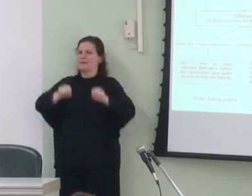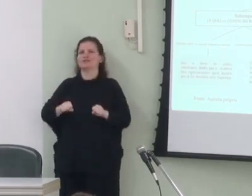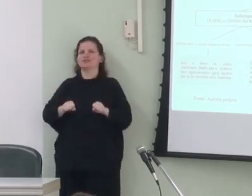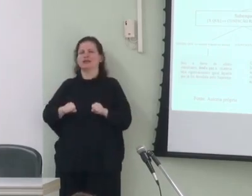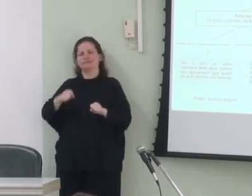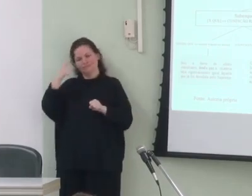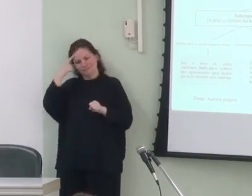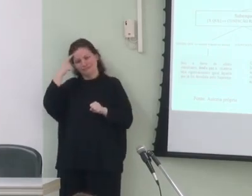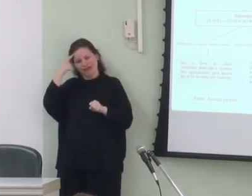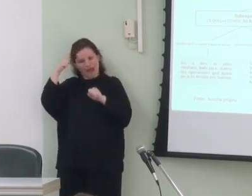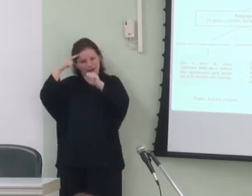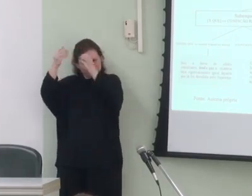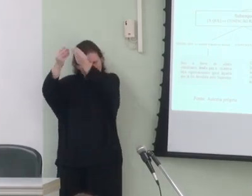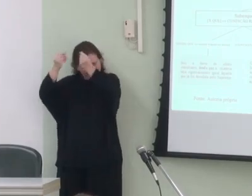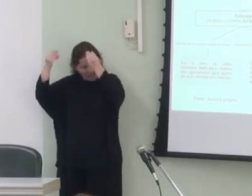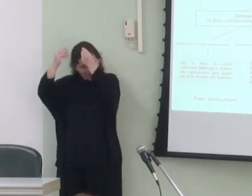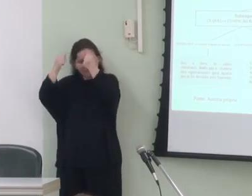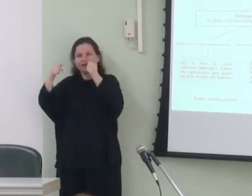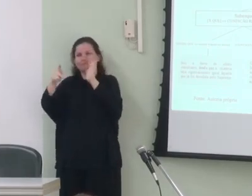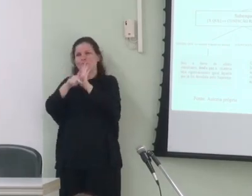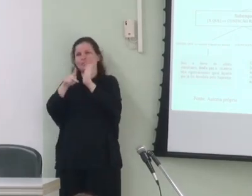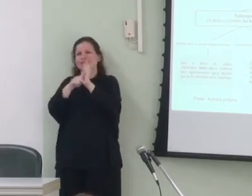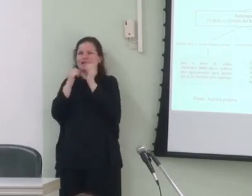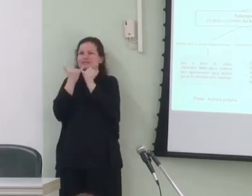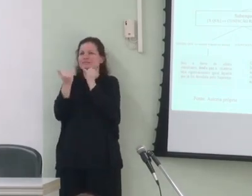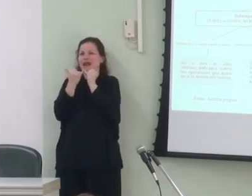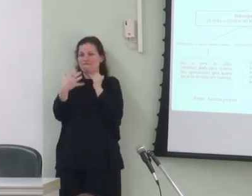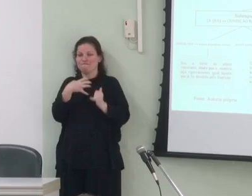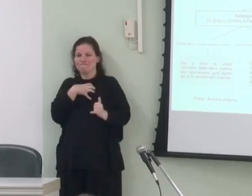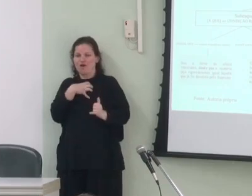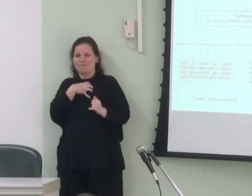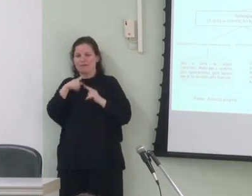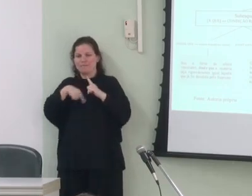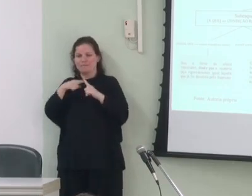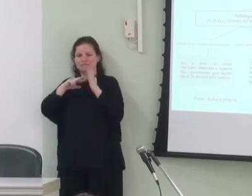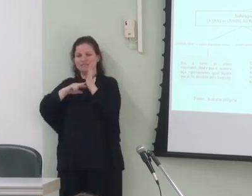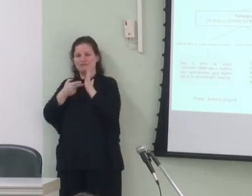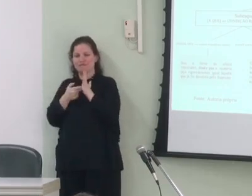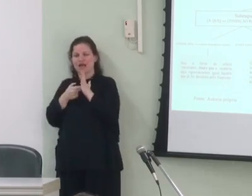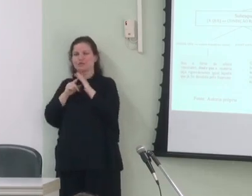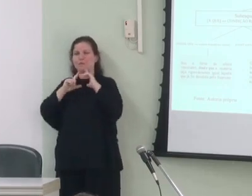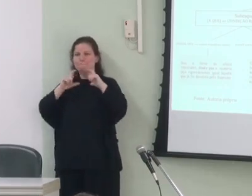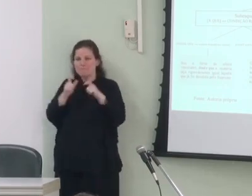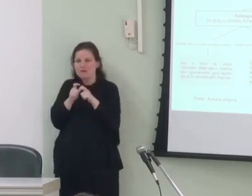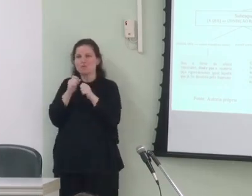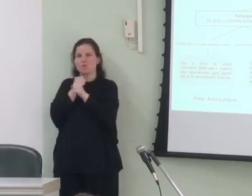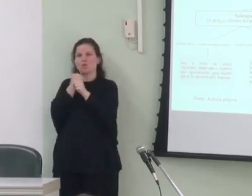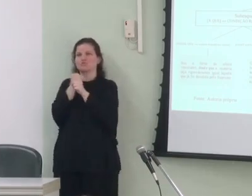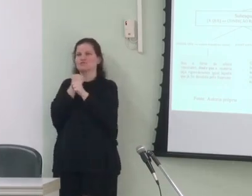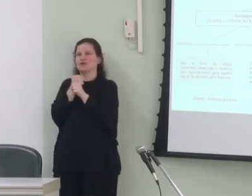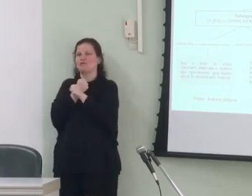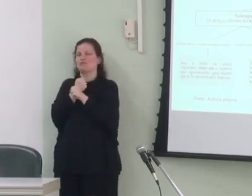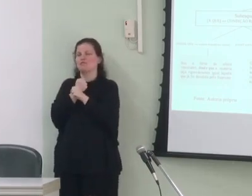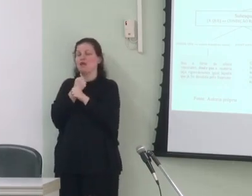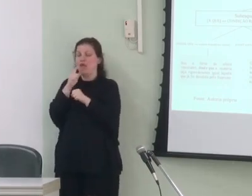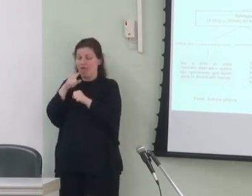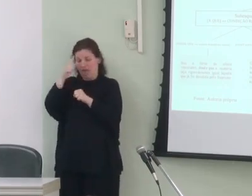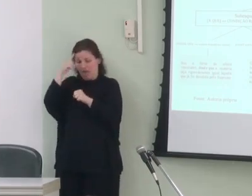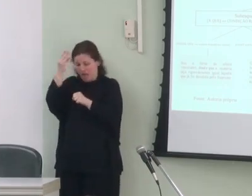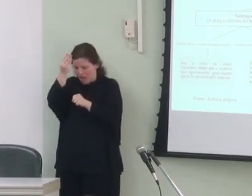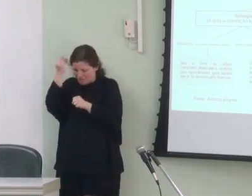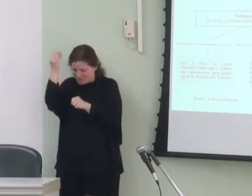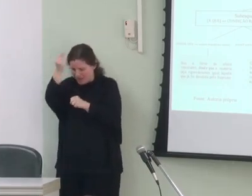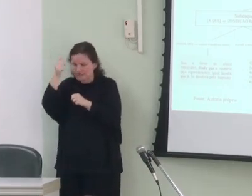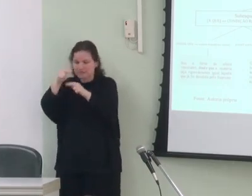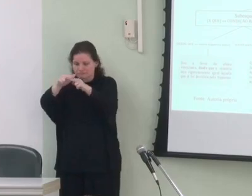abstraídas sobre propriedades similares de forma e de significado de microconstruções que por sua vez são abstraídas